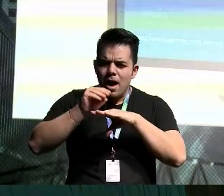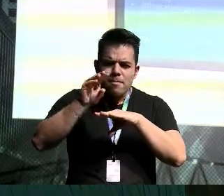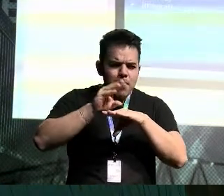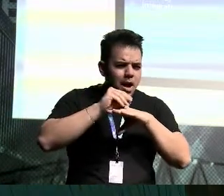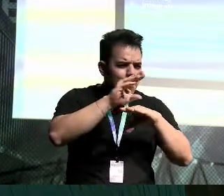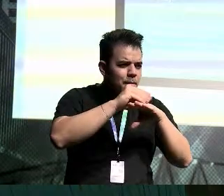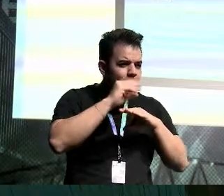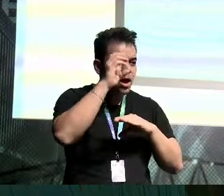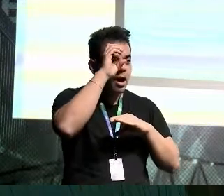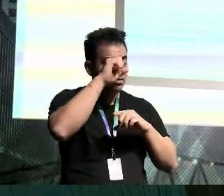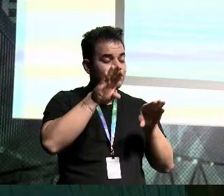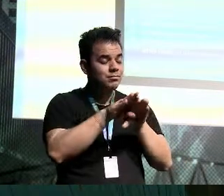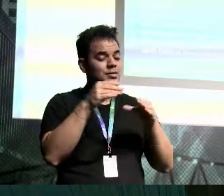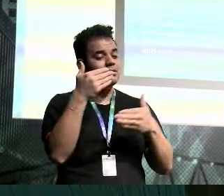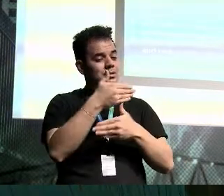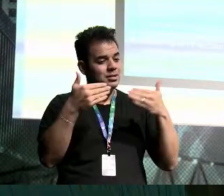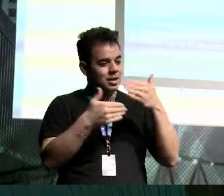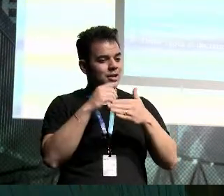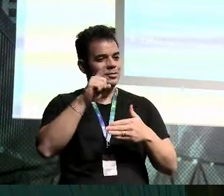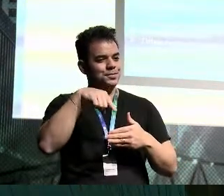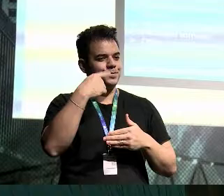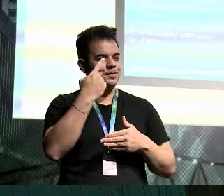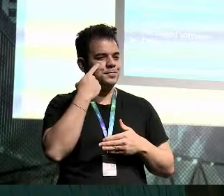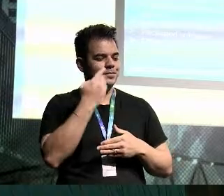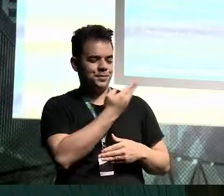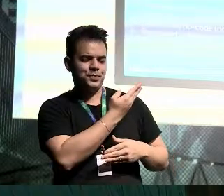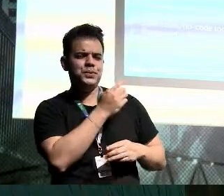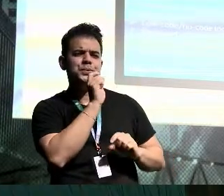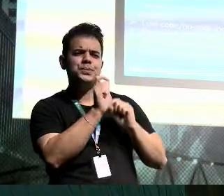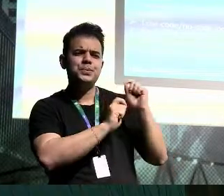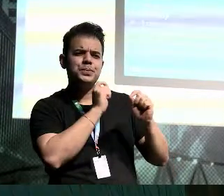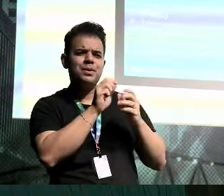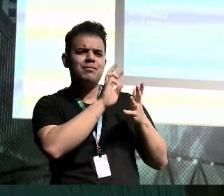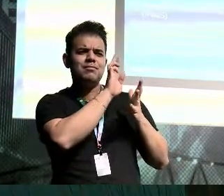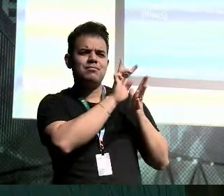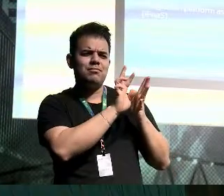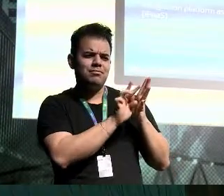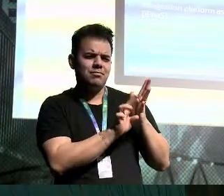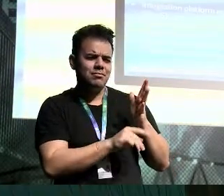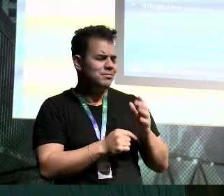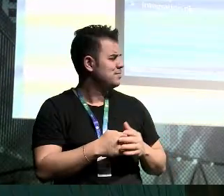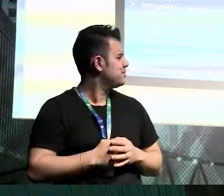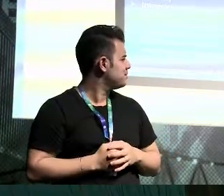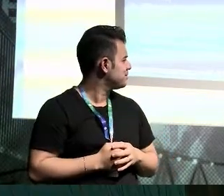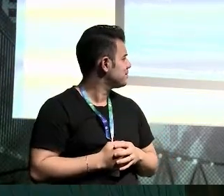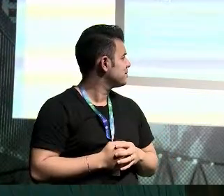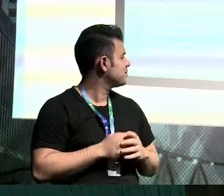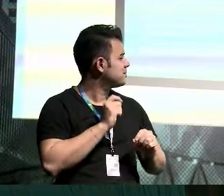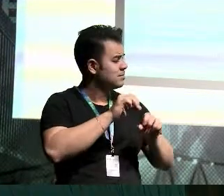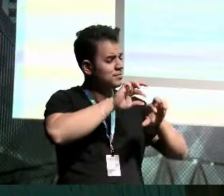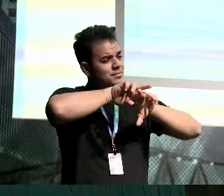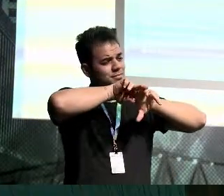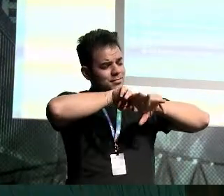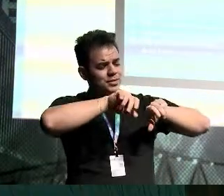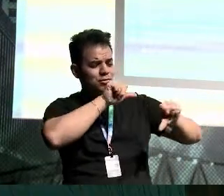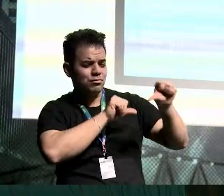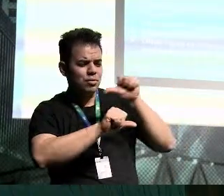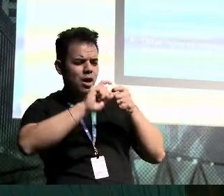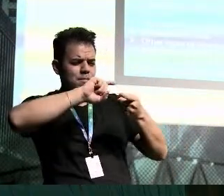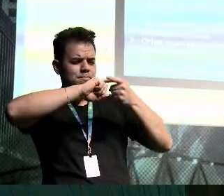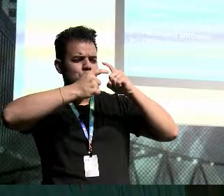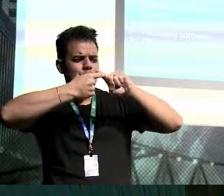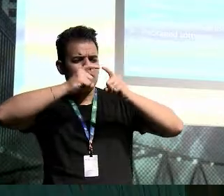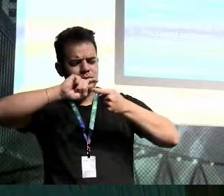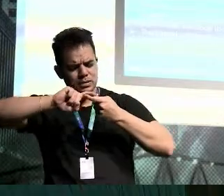o nosso próximo slide. O que compõe isso? Qual a sopa de letrinhas que está aí por trás do que é uma hiperautomação?